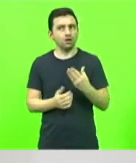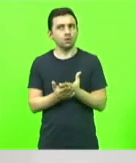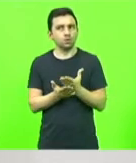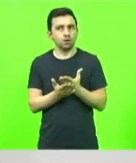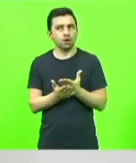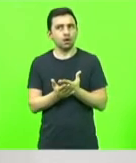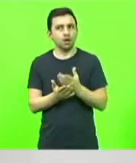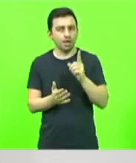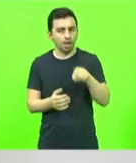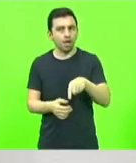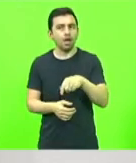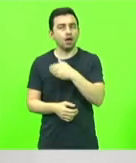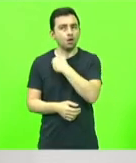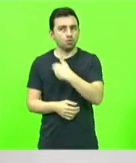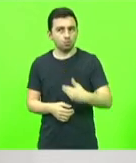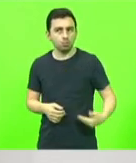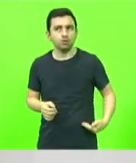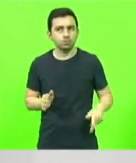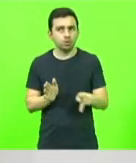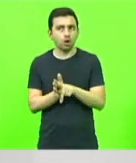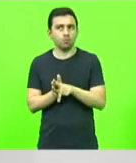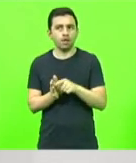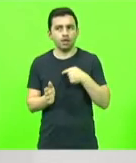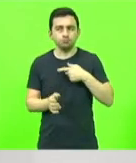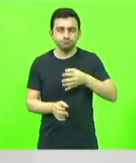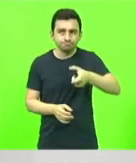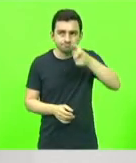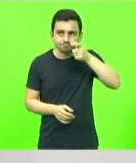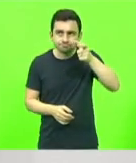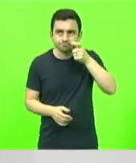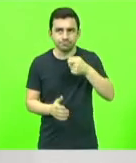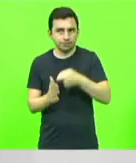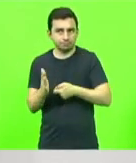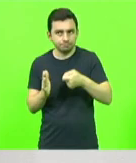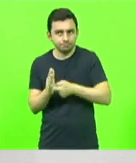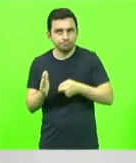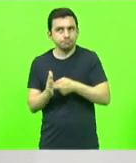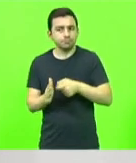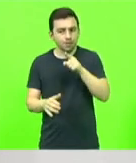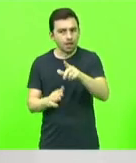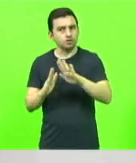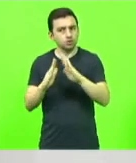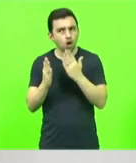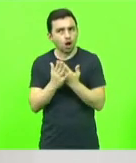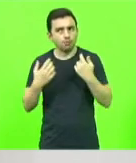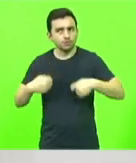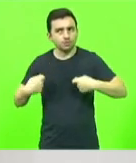escola pública. Eu acompanho, eu brigo para que a escola melhore.